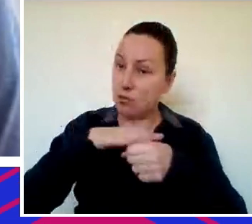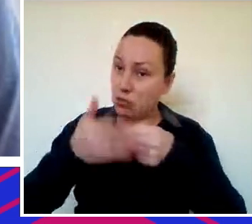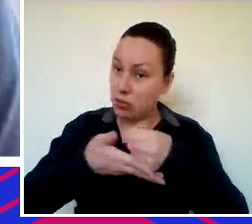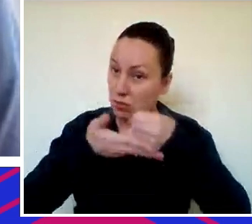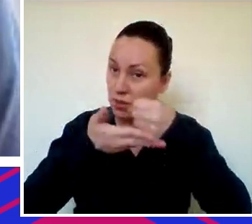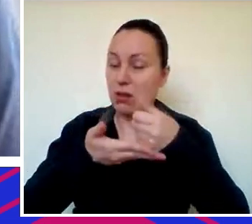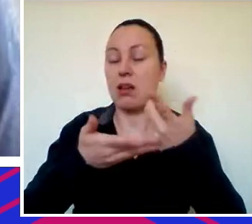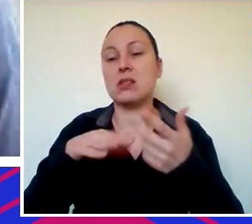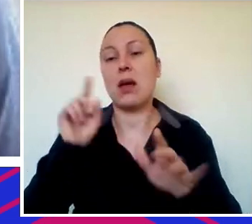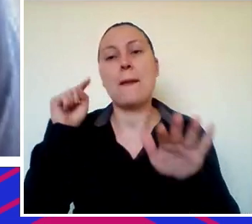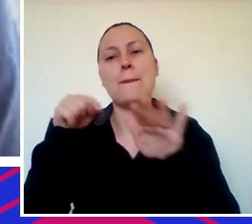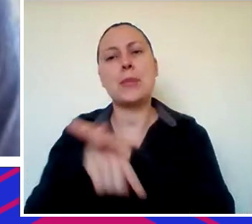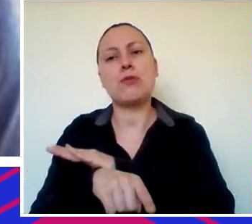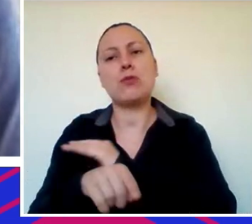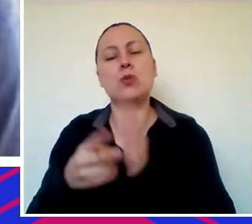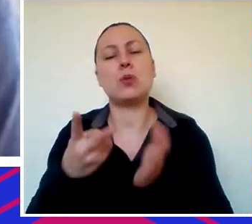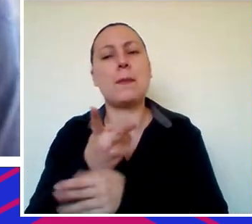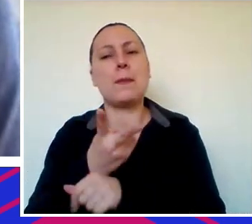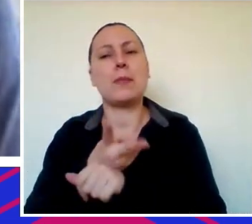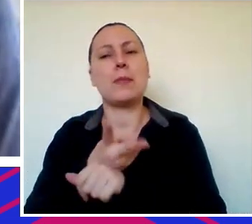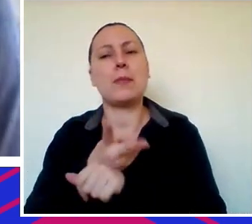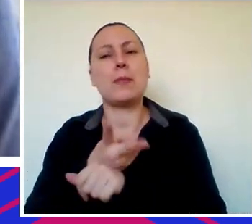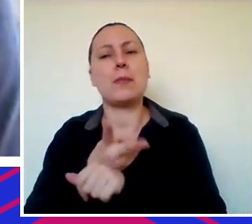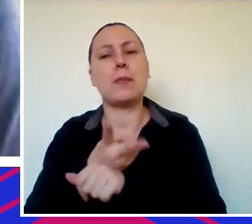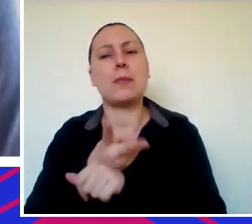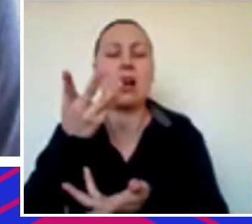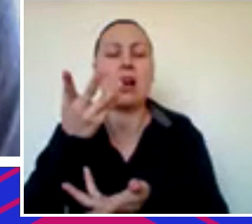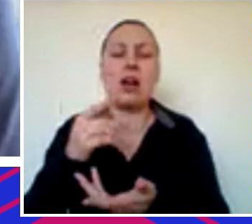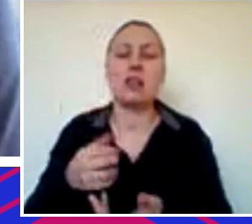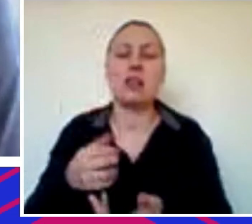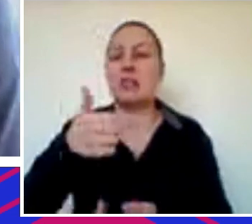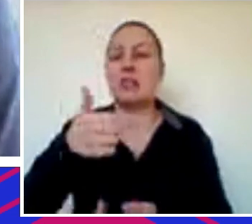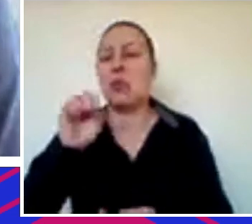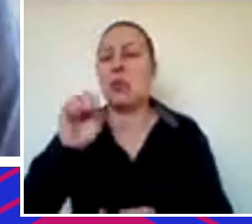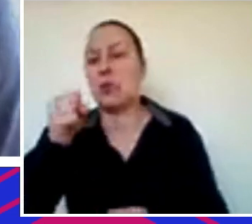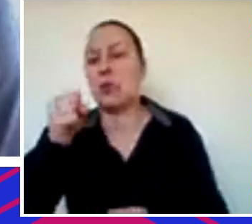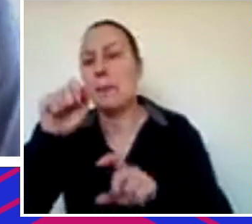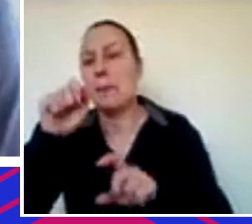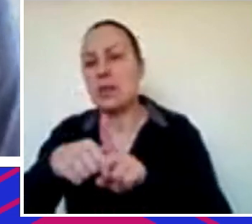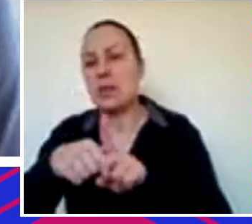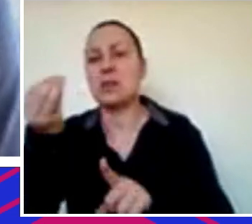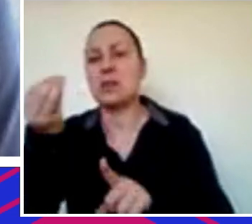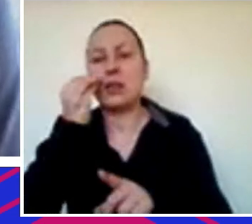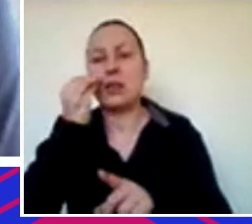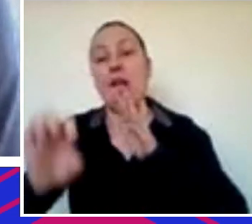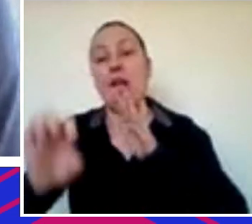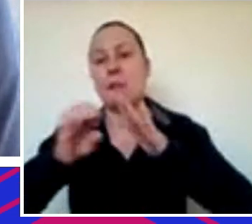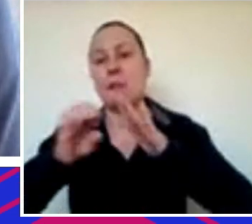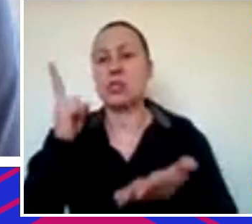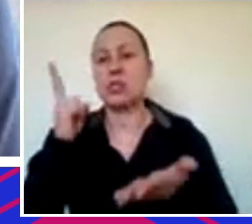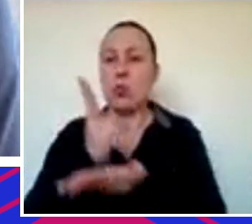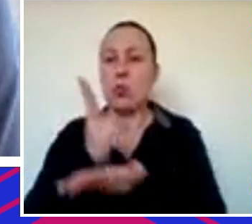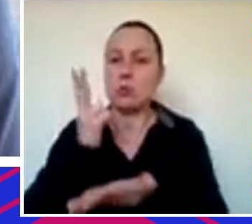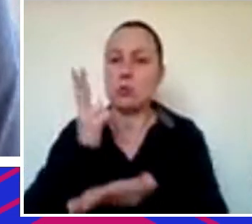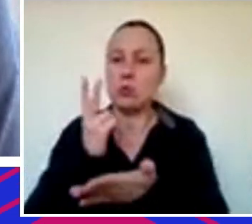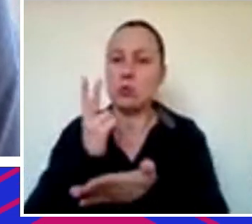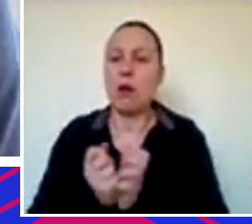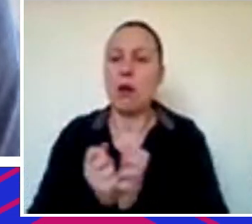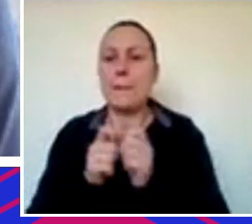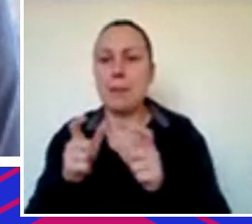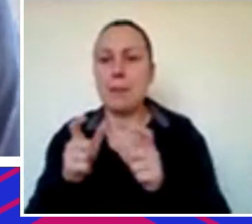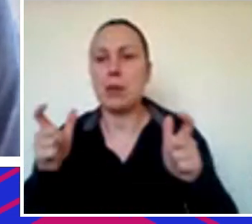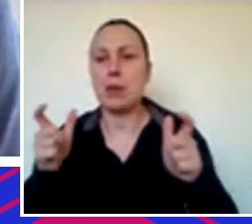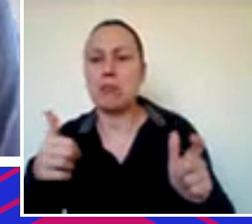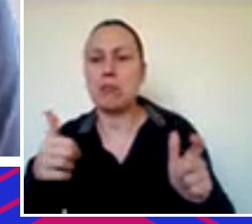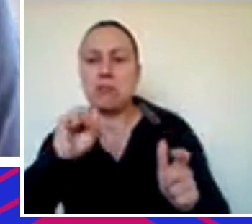profunda a nossa, dos últimos 18 meses, né, de ter uma companhia perene, né, de ter uma companhia que continua crescendo 80%, 100% ao ano,